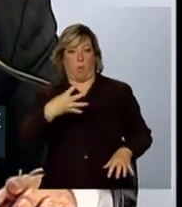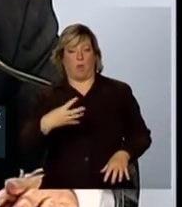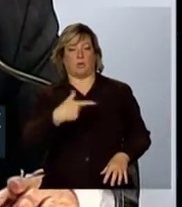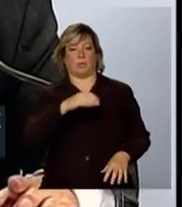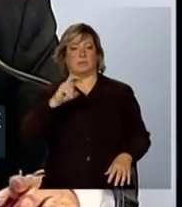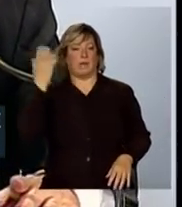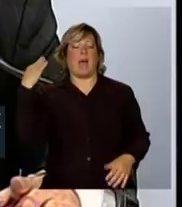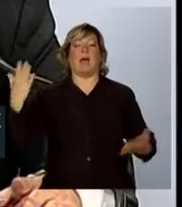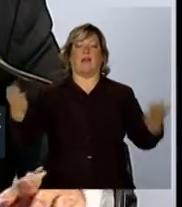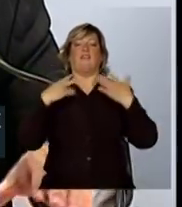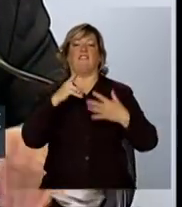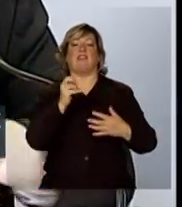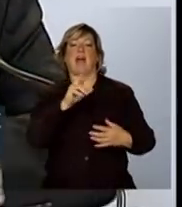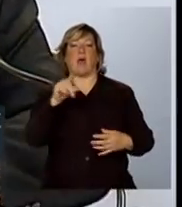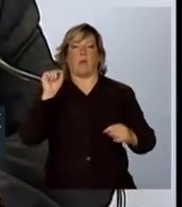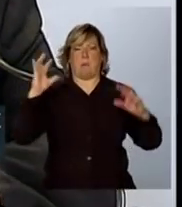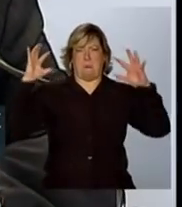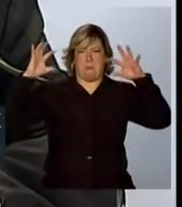verão,